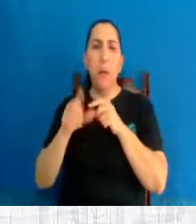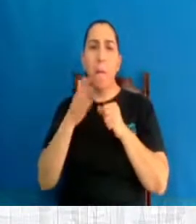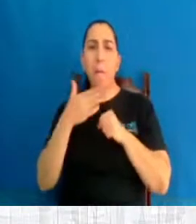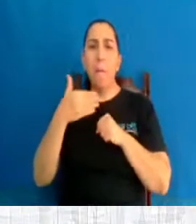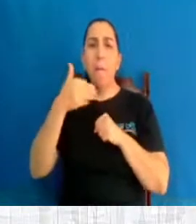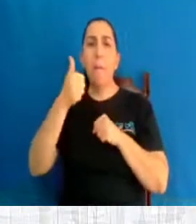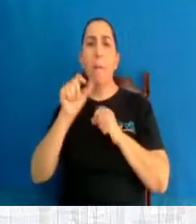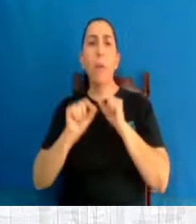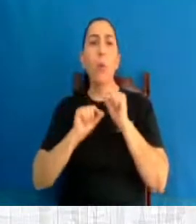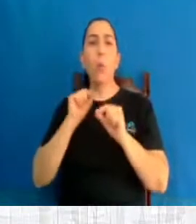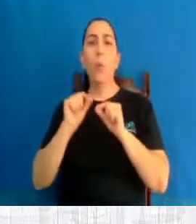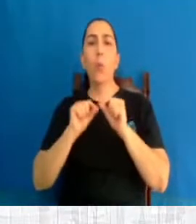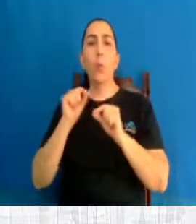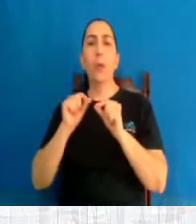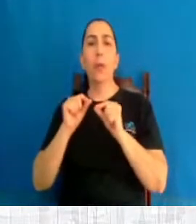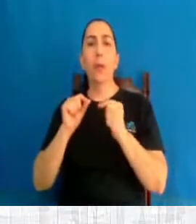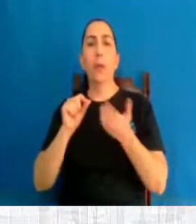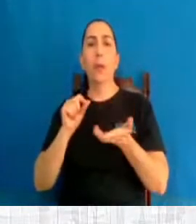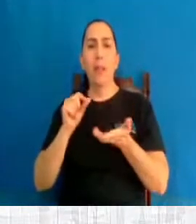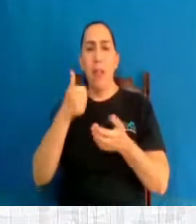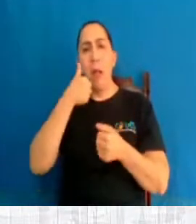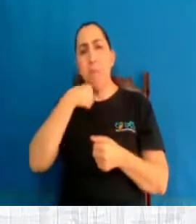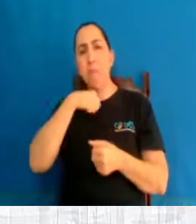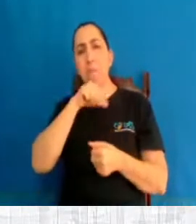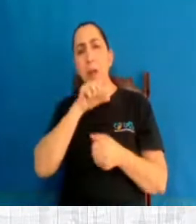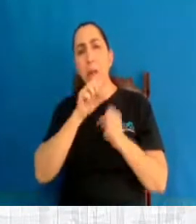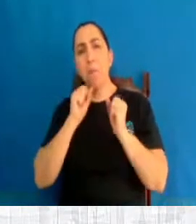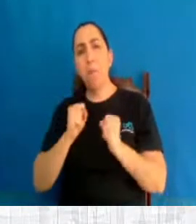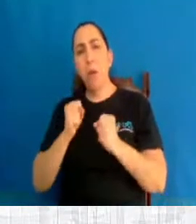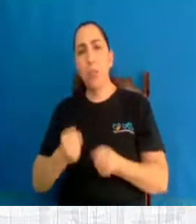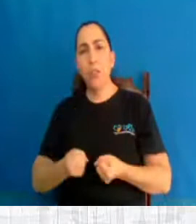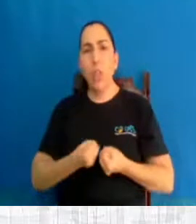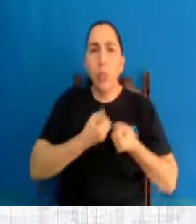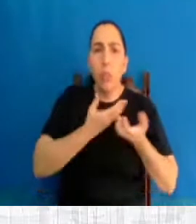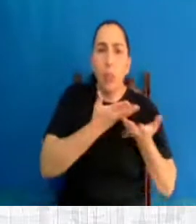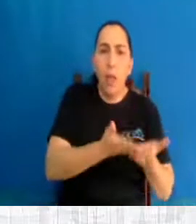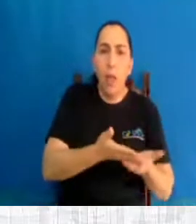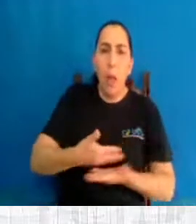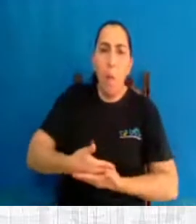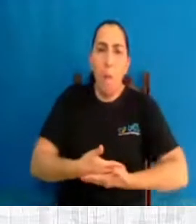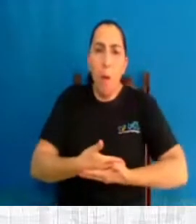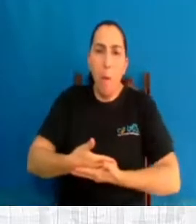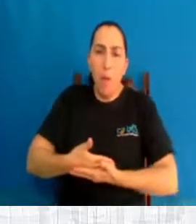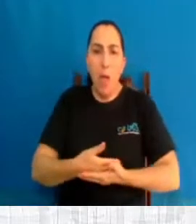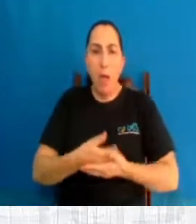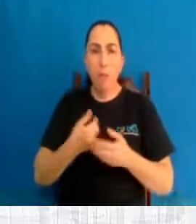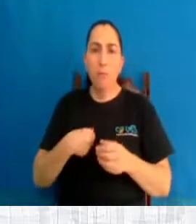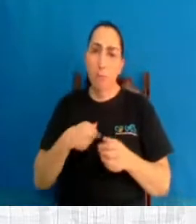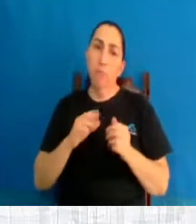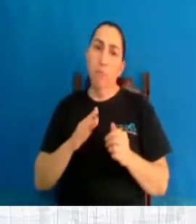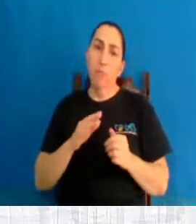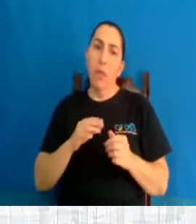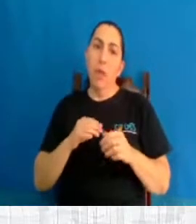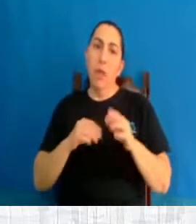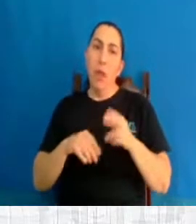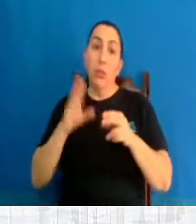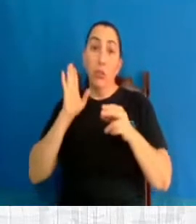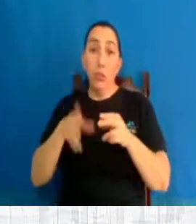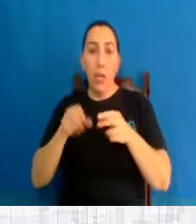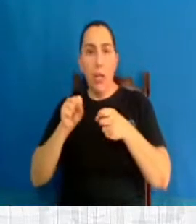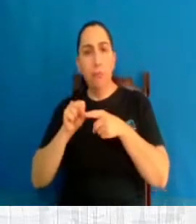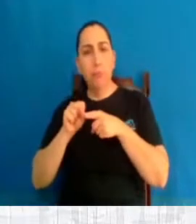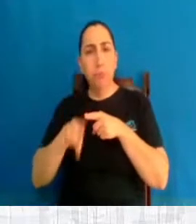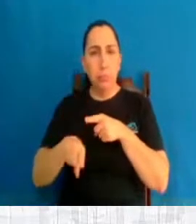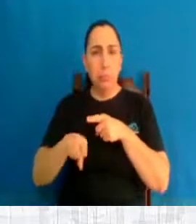a gente dizer que a mãe pode entregar a criança para a doação? E aí, em vez dela ter um trauma grave só, porque é um absurdo, a violência